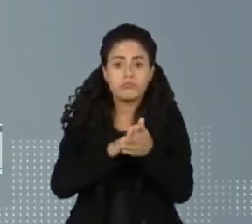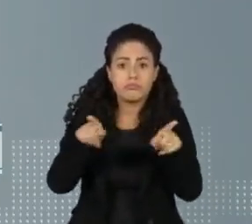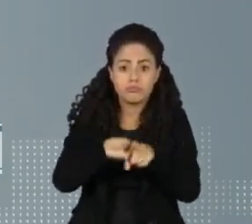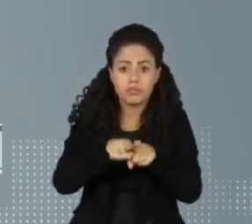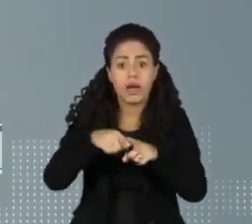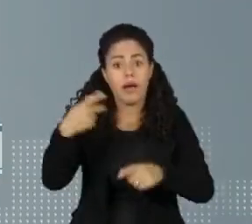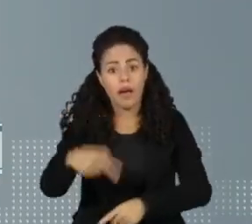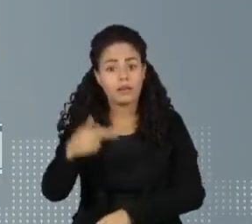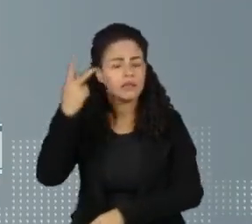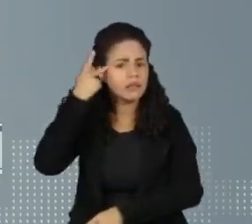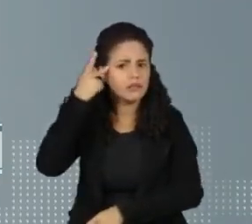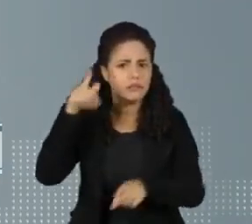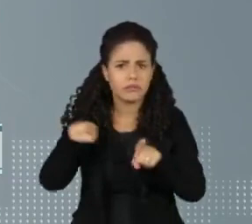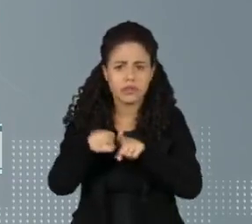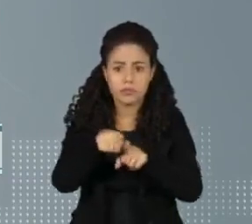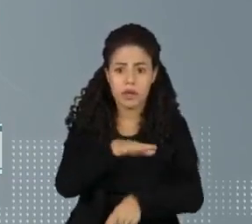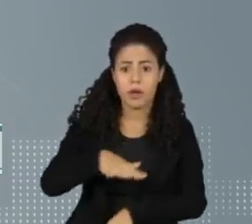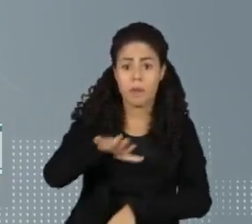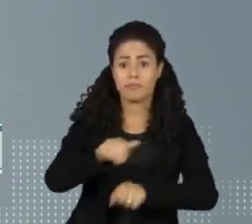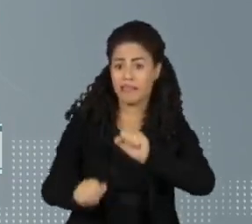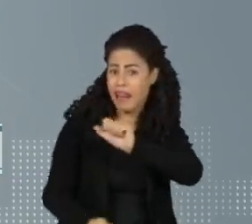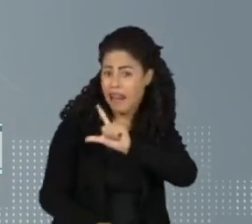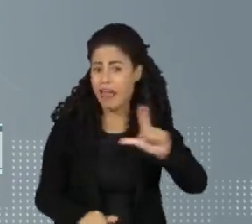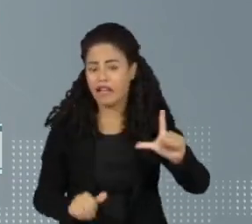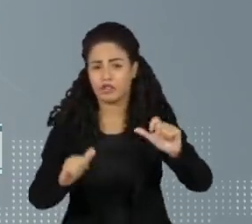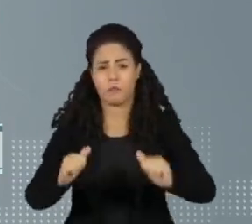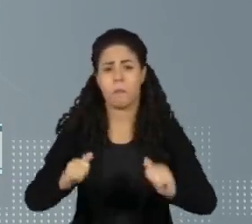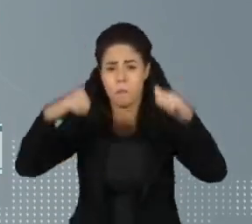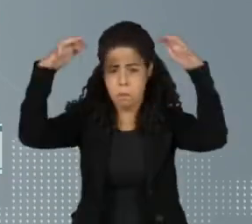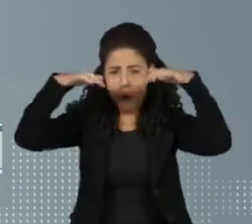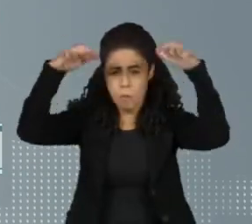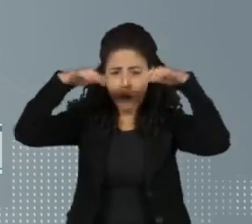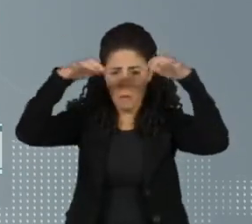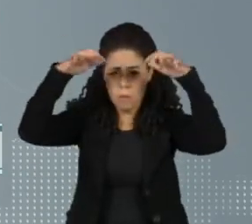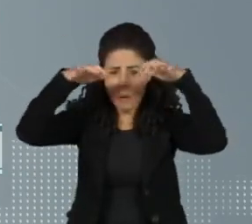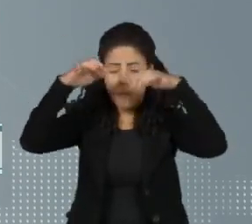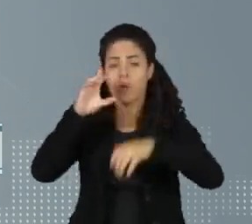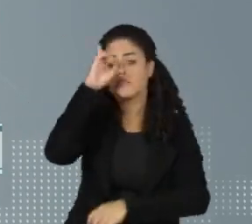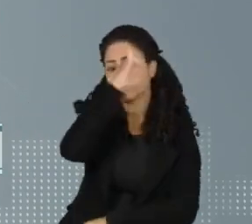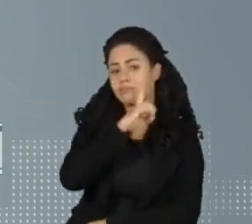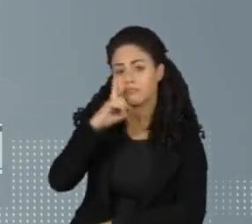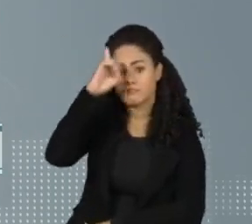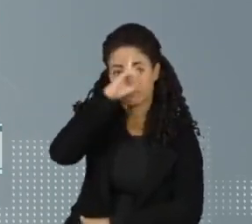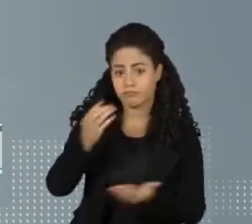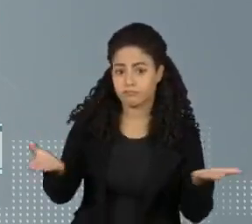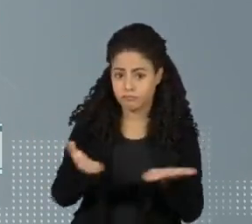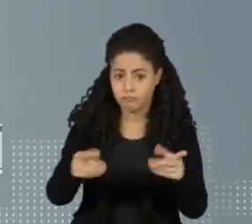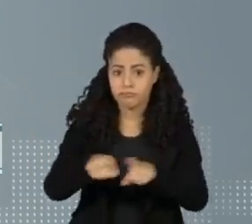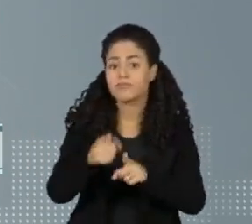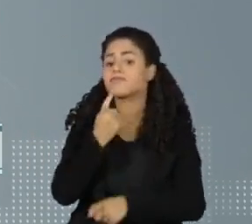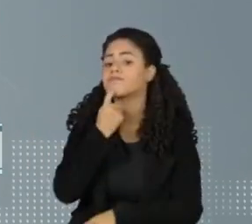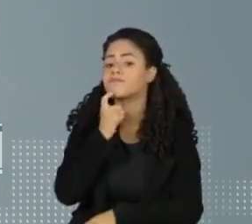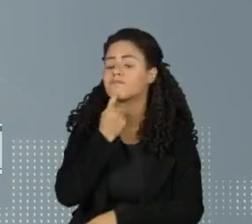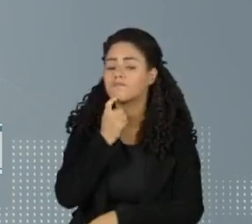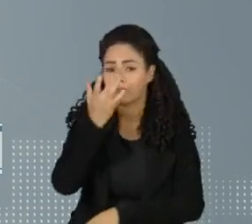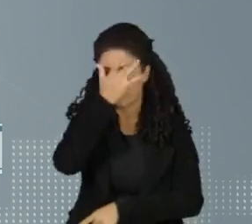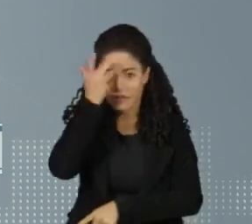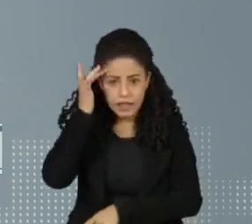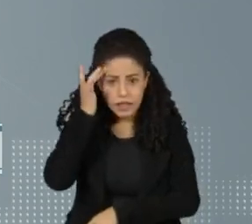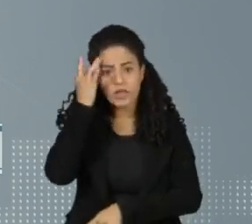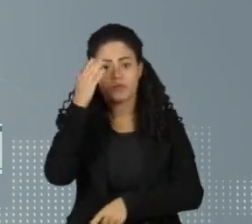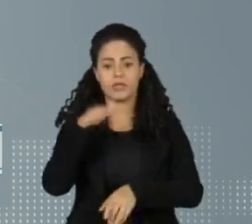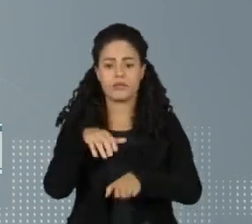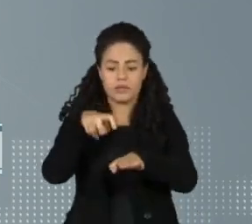de São Paulo, a região leste foi a mais atingida pelos temporais deste domingo. Em Campinas, os passageiros